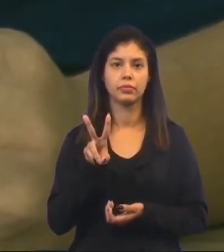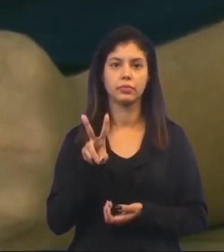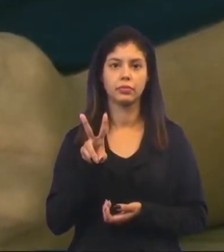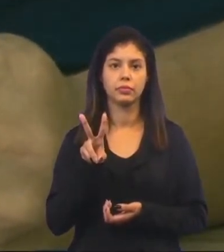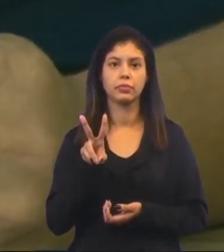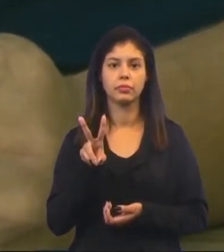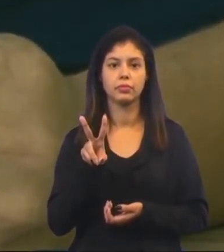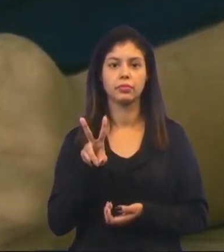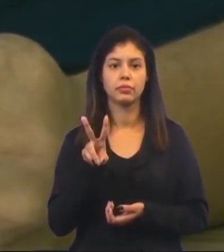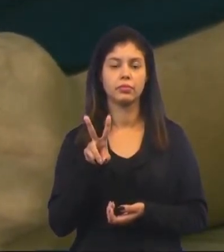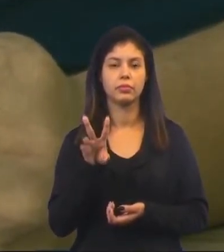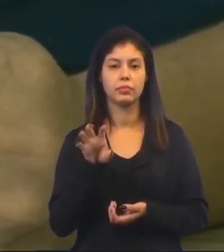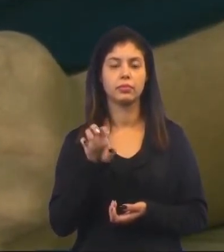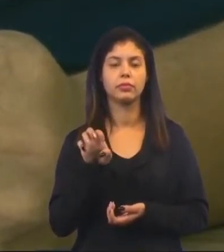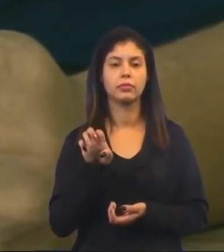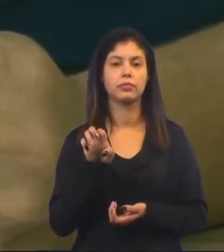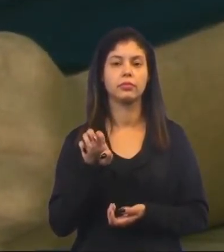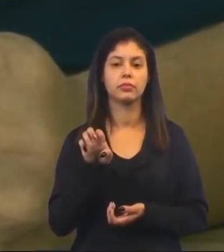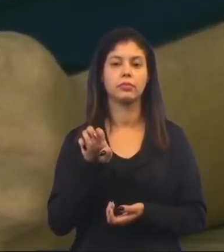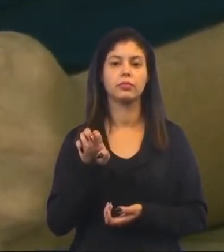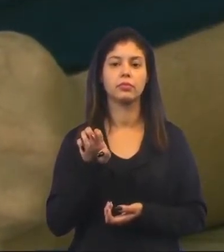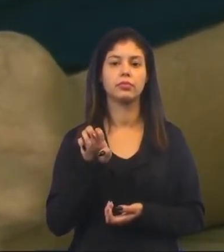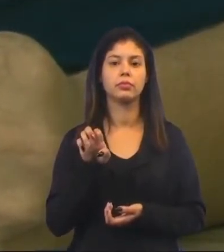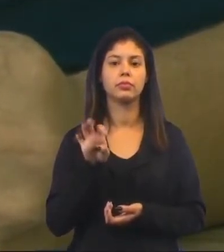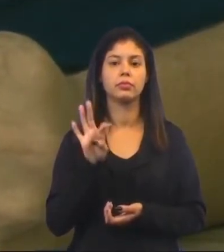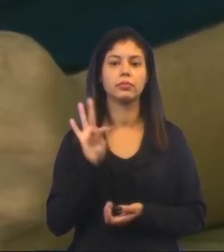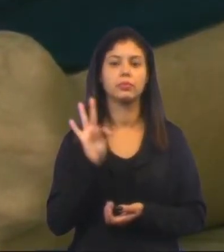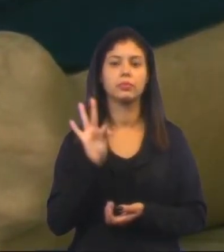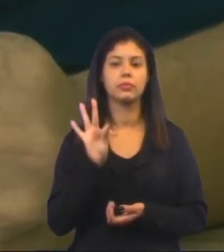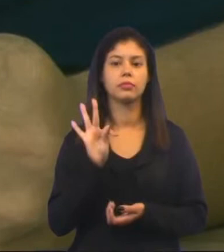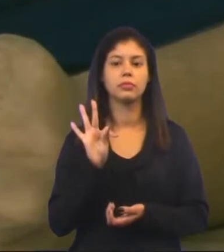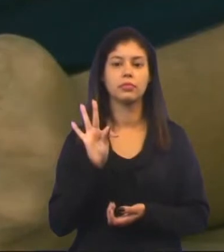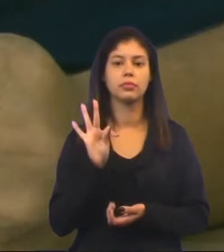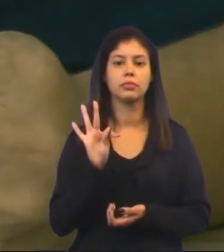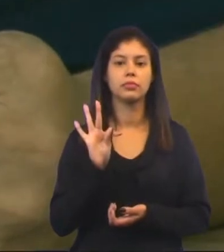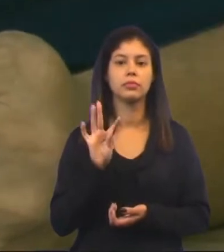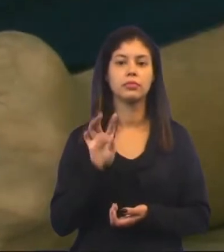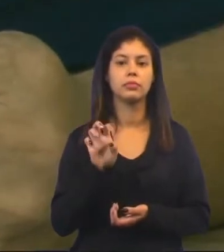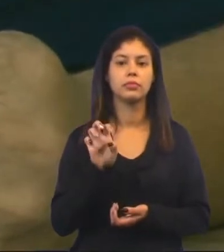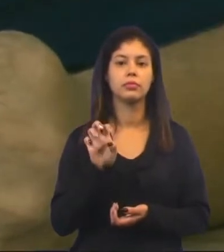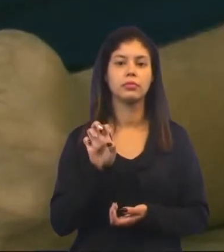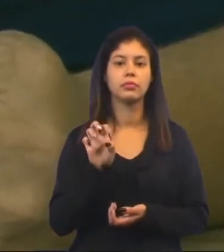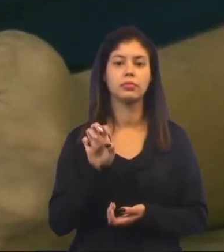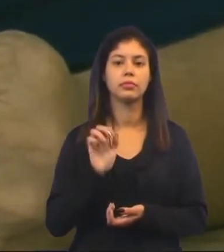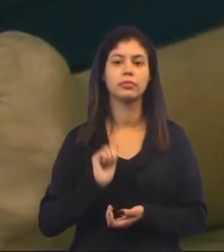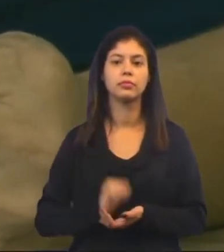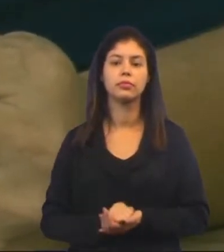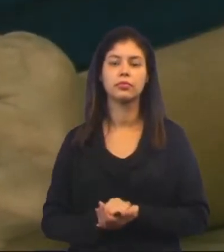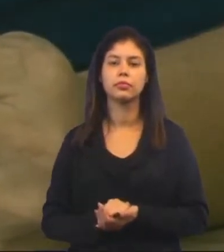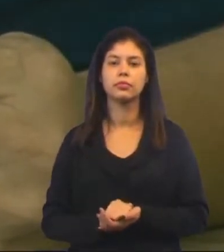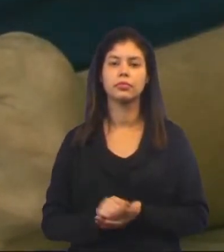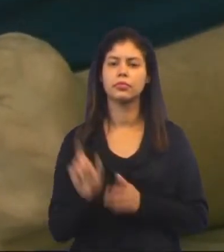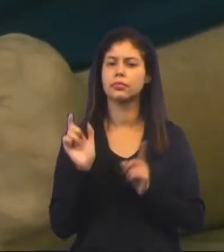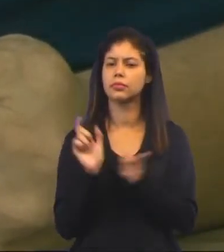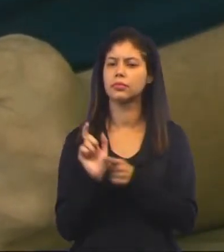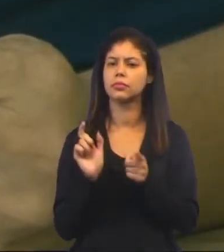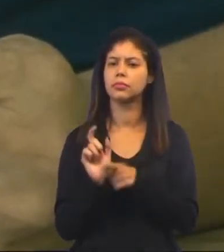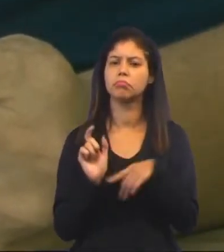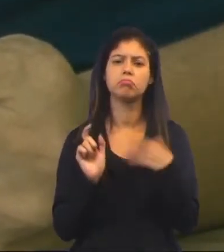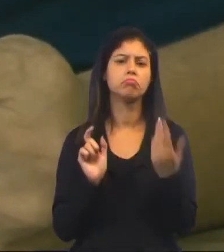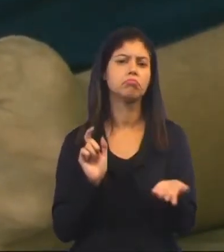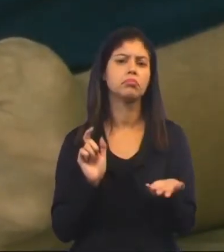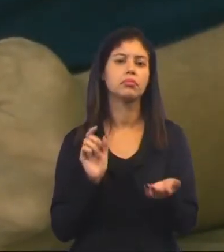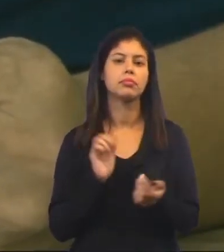E T E Que palavra é esta?